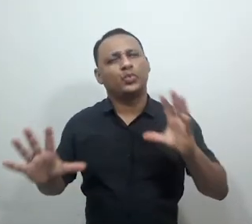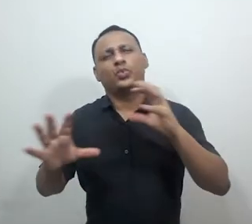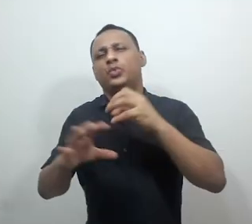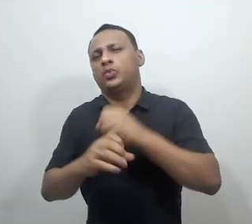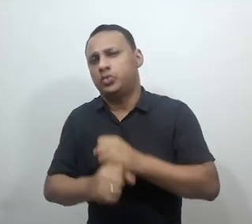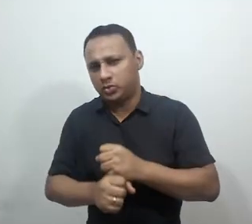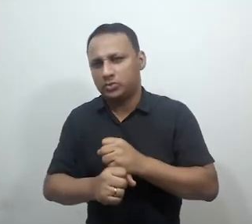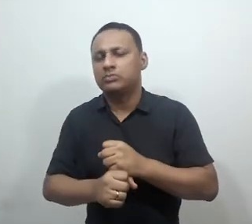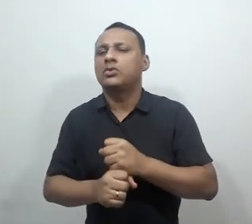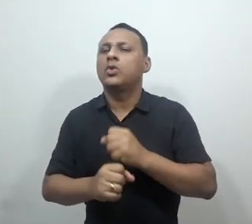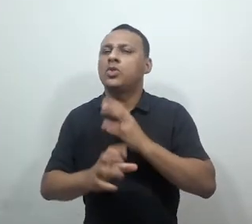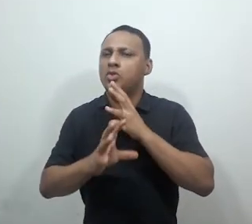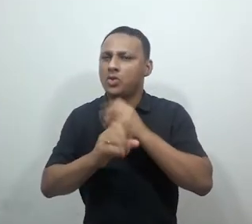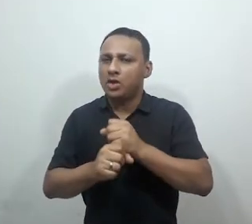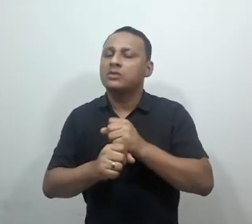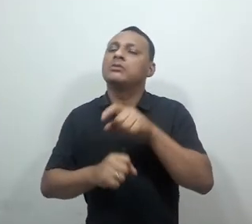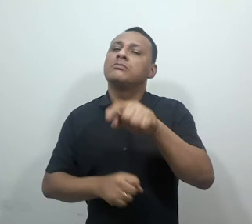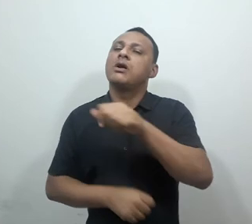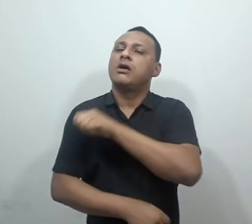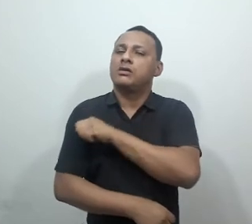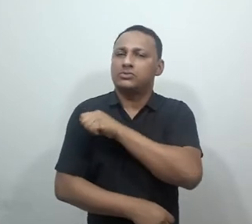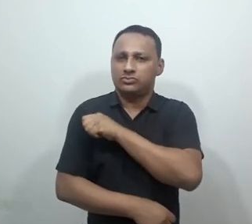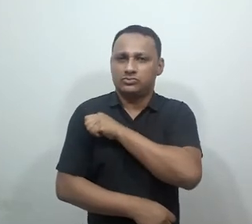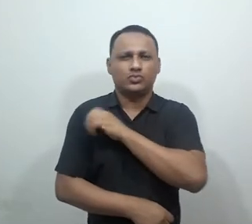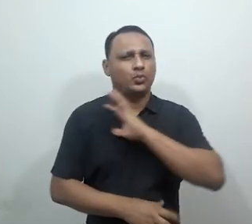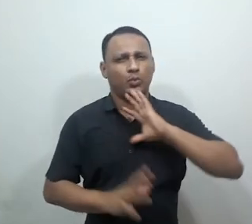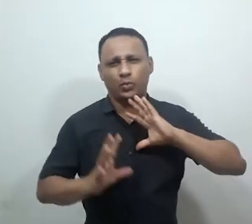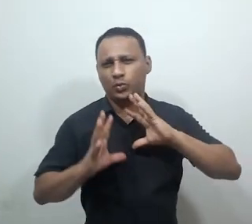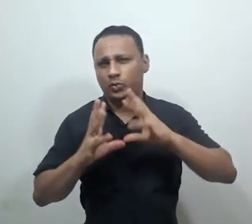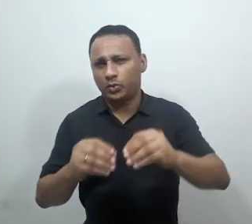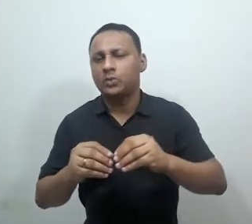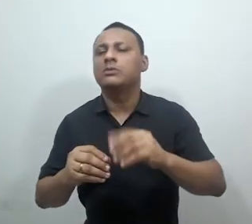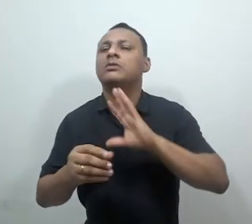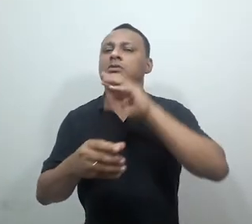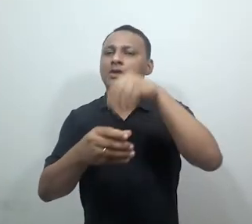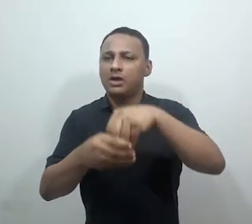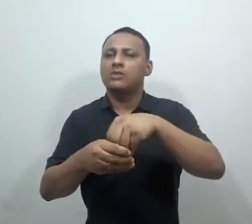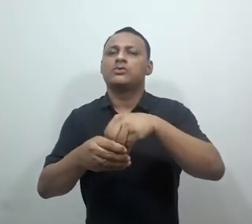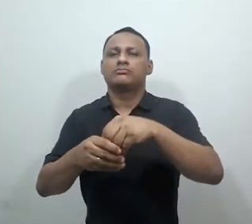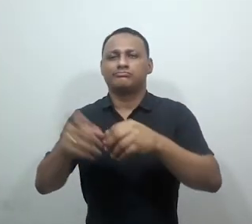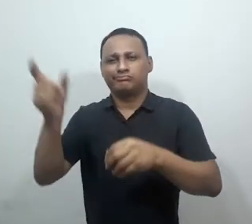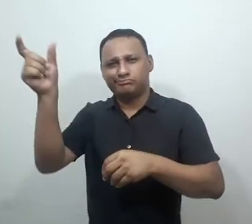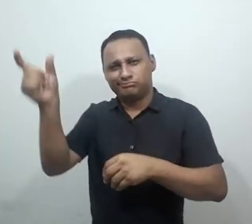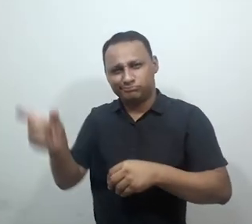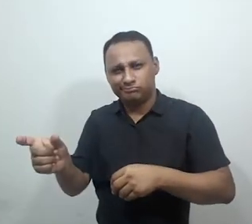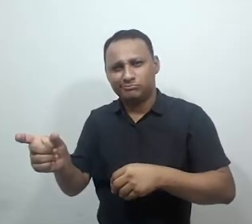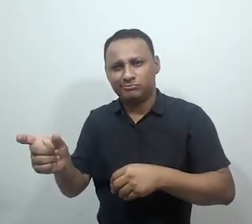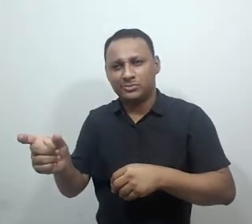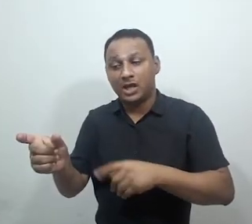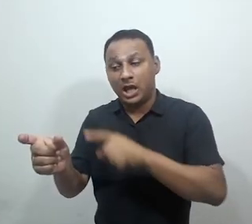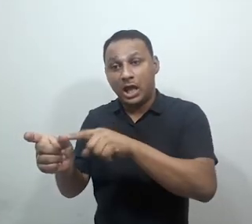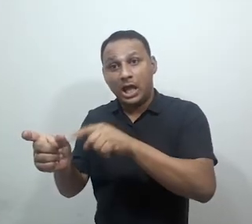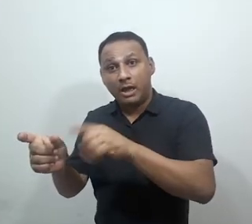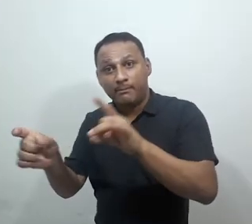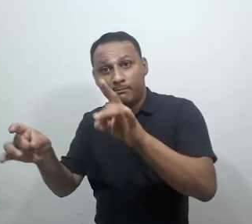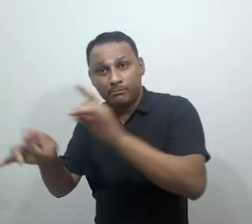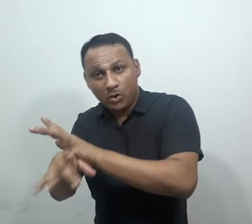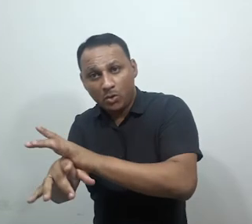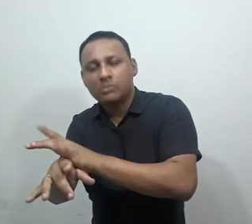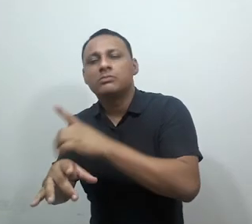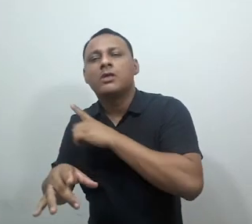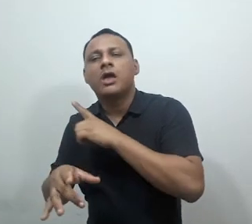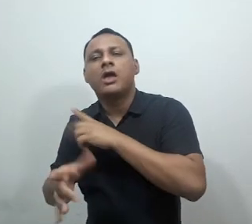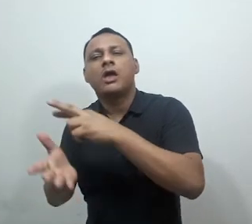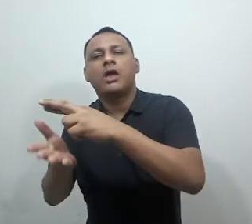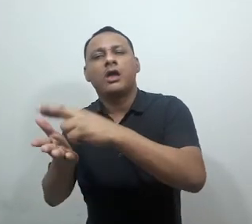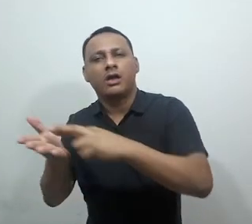possível? Dentro do painel de notas, no topo, temos uma caixa de seleção ao lado do título relatório do usuário.